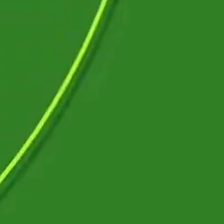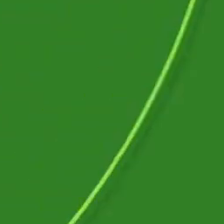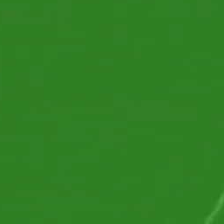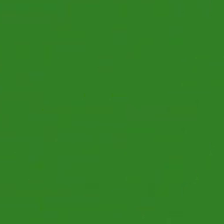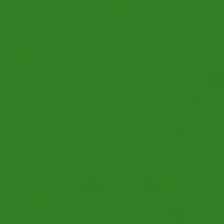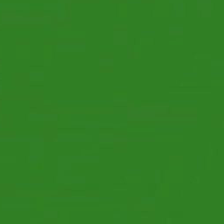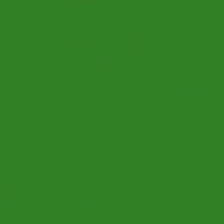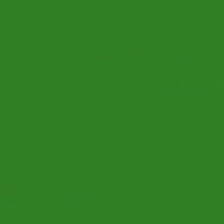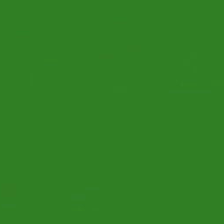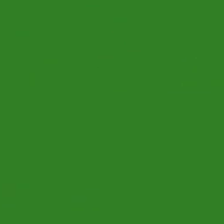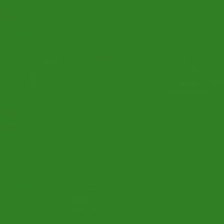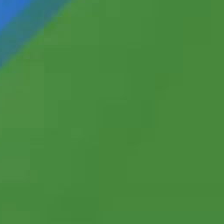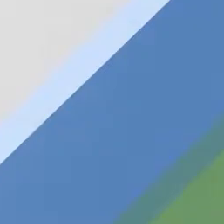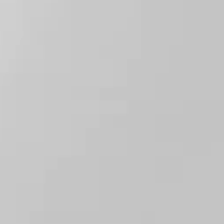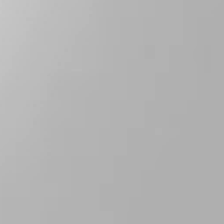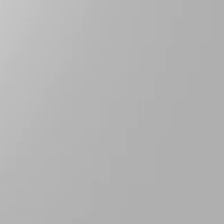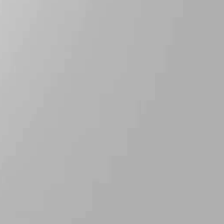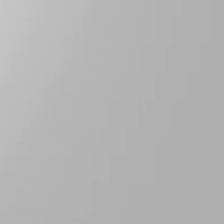Abertura